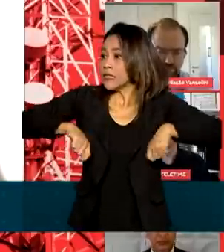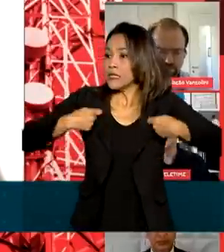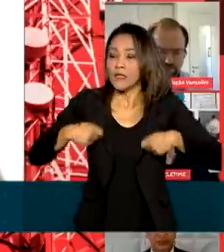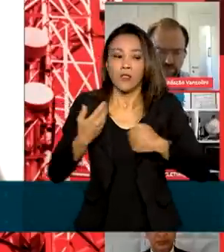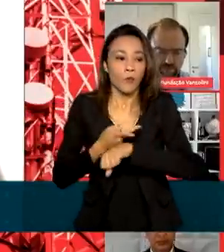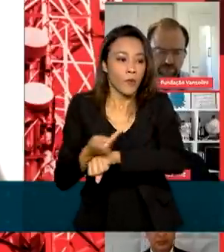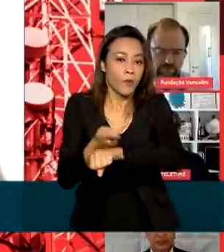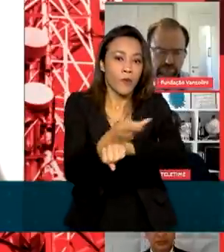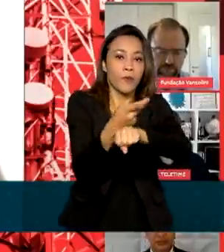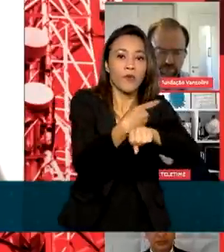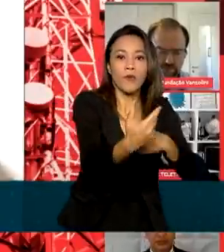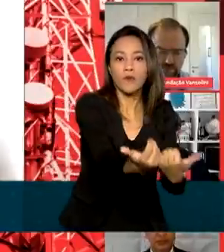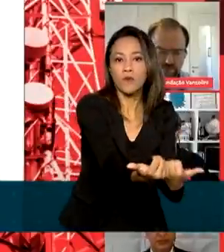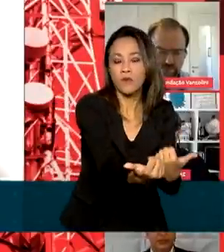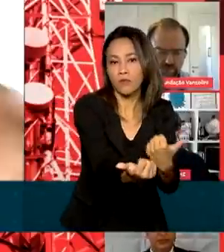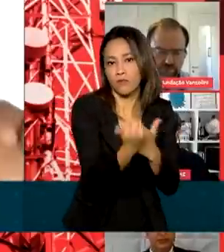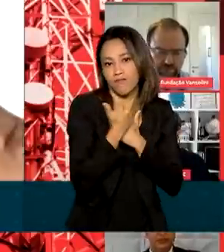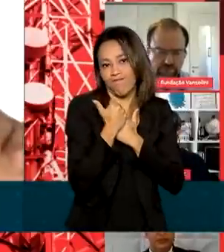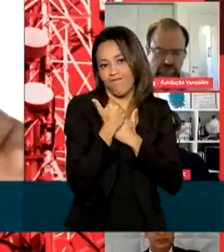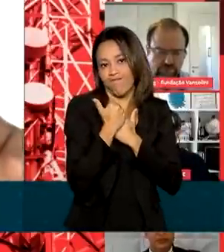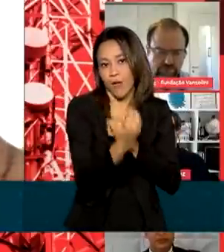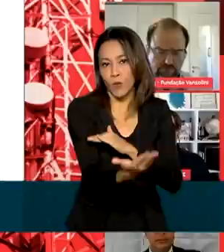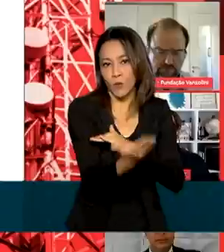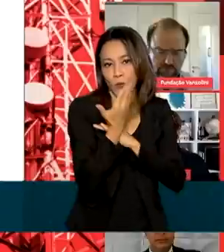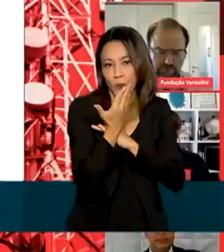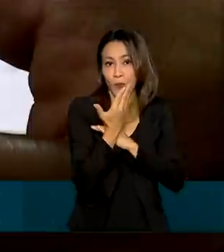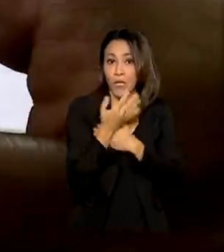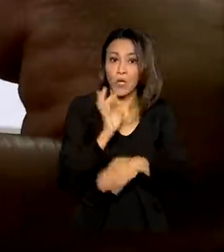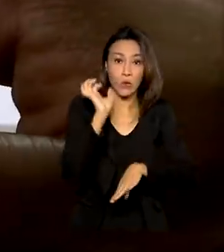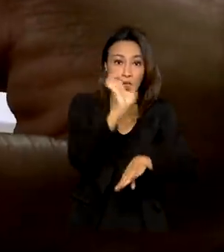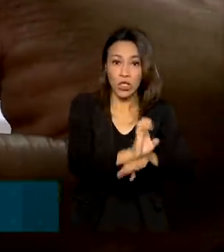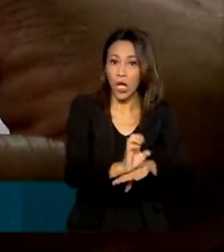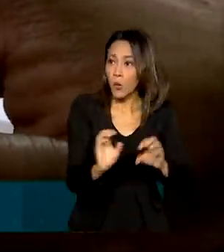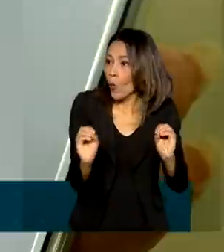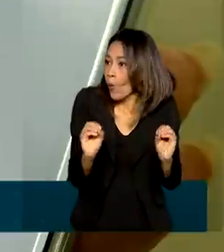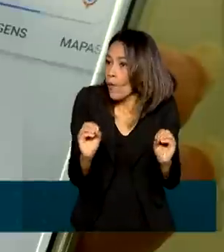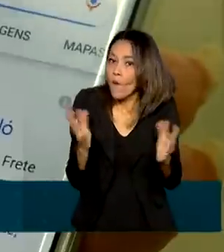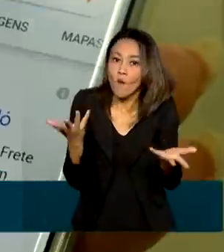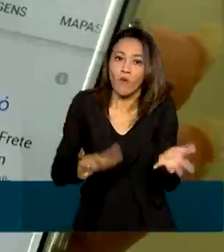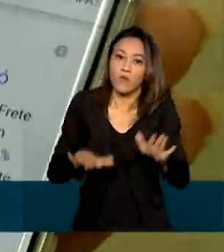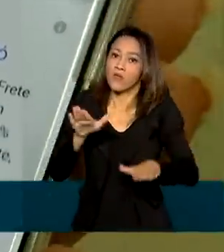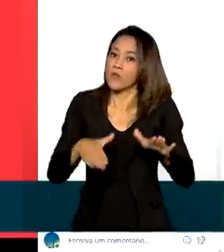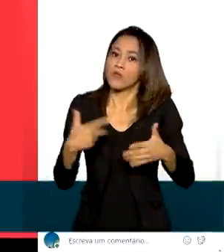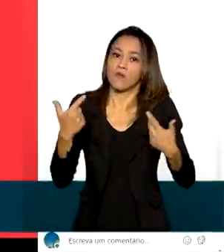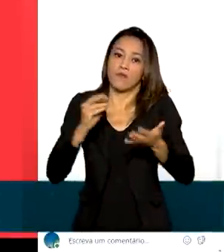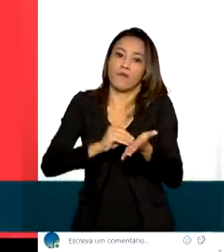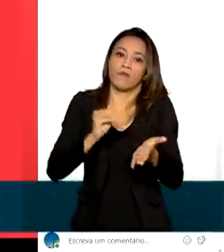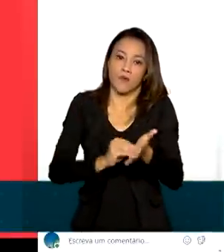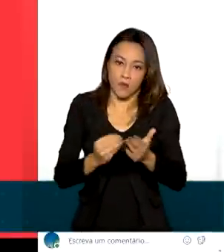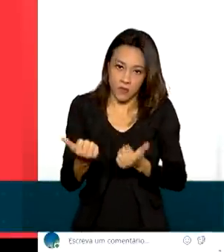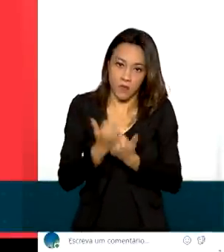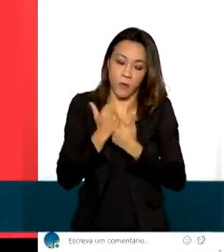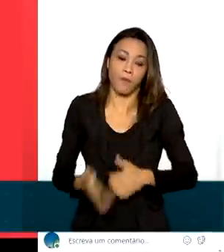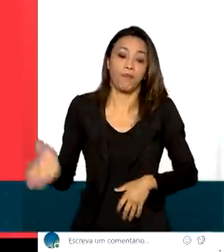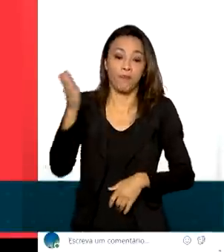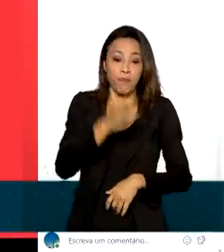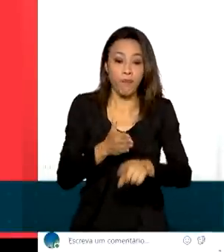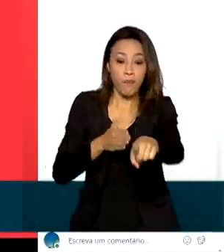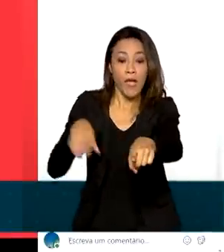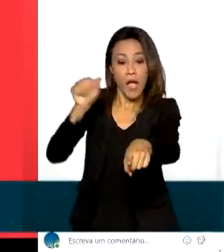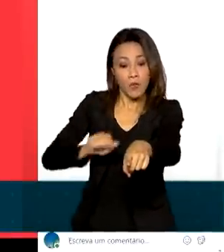que muitas vezes nem o as encontra. Para mudar esse quadro, a Associação Brasileira de